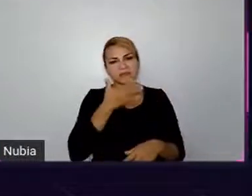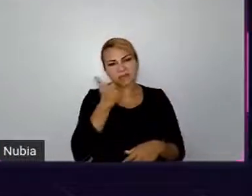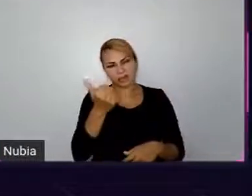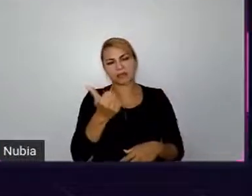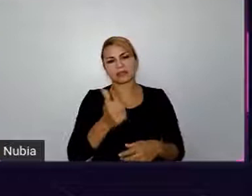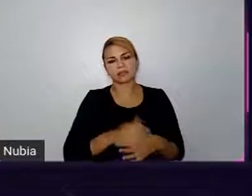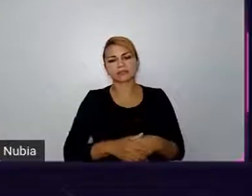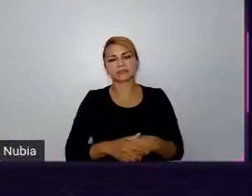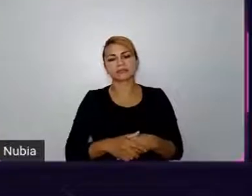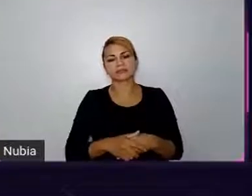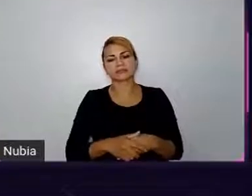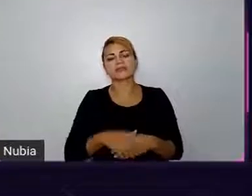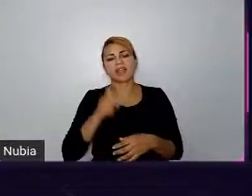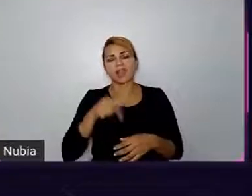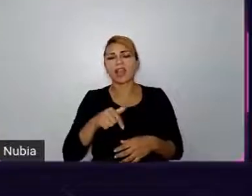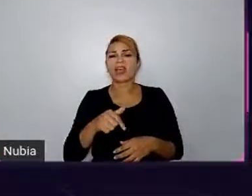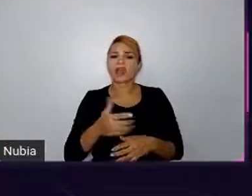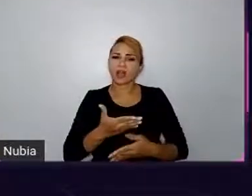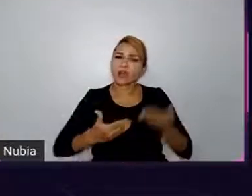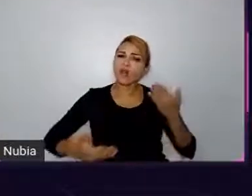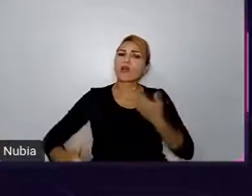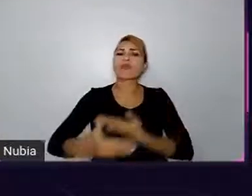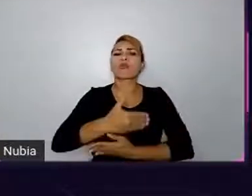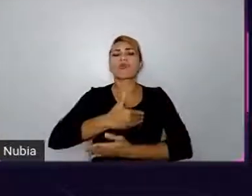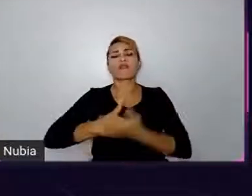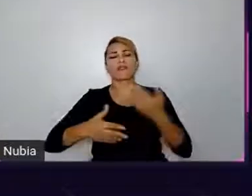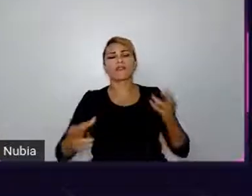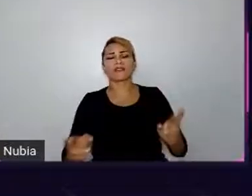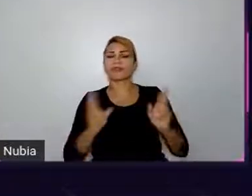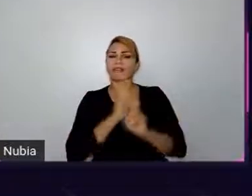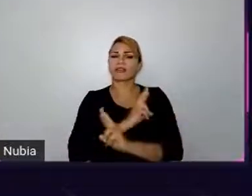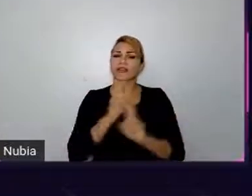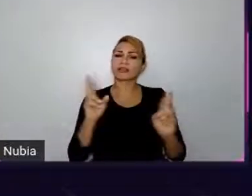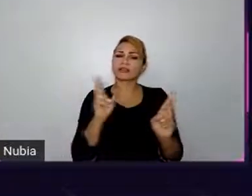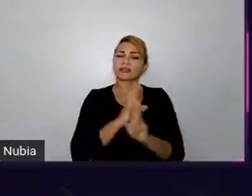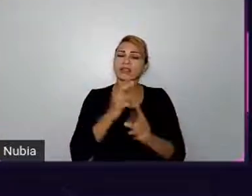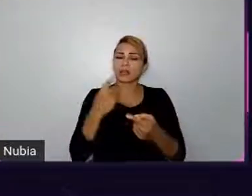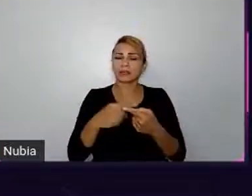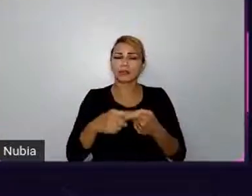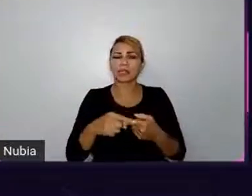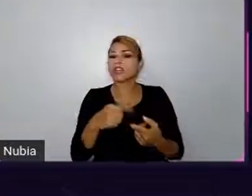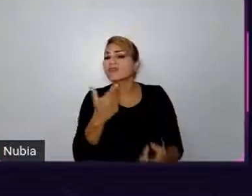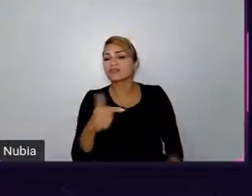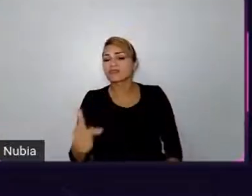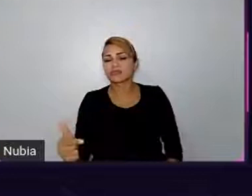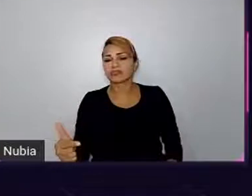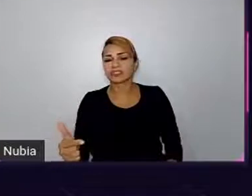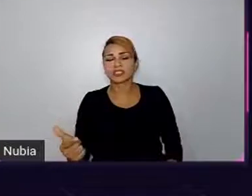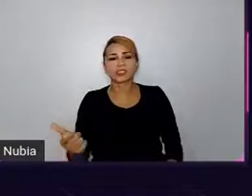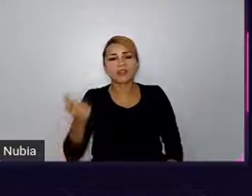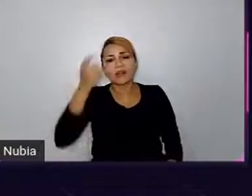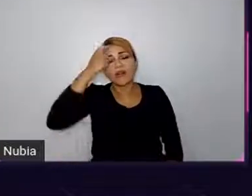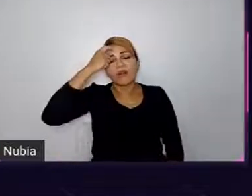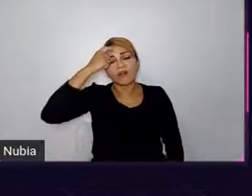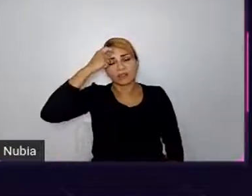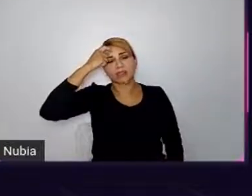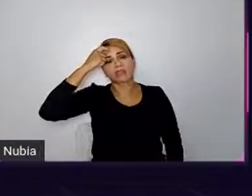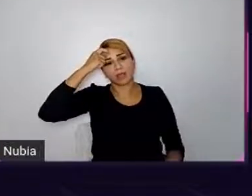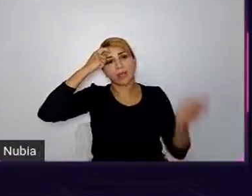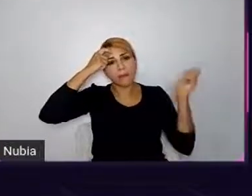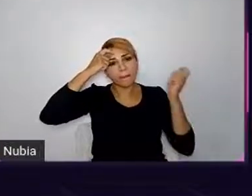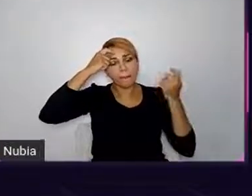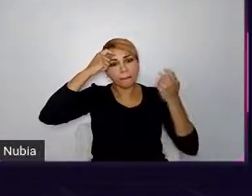foi mais a convivência, na verdade, porque eu não tinha muita consciência de que eu poderia buscar